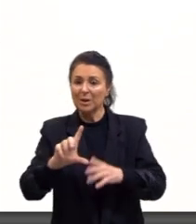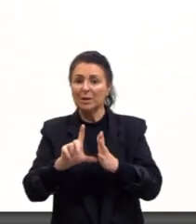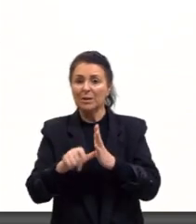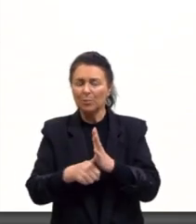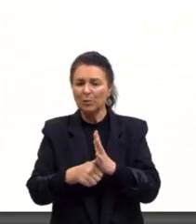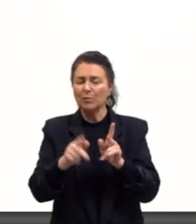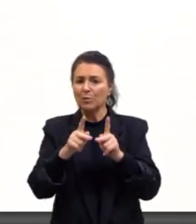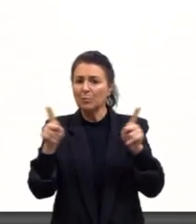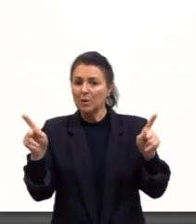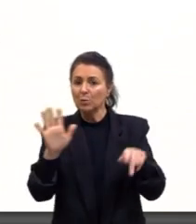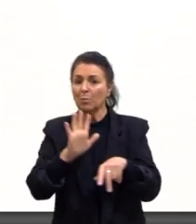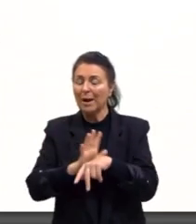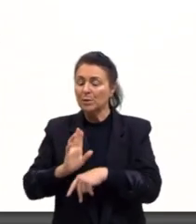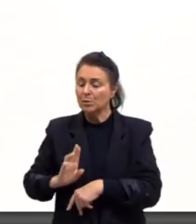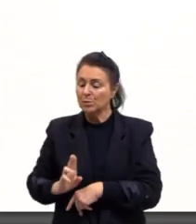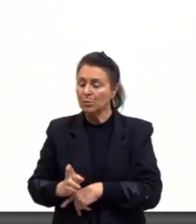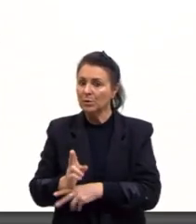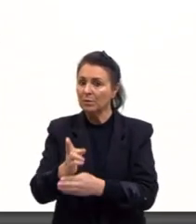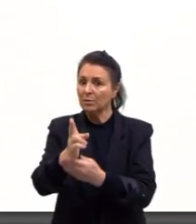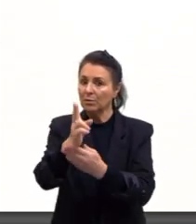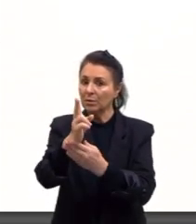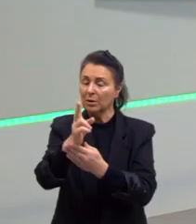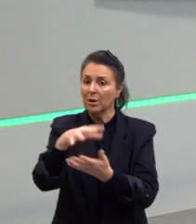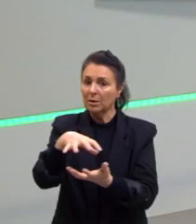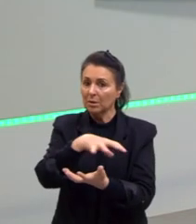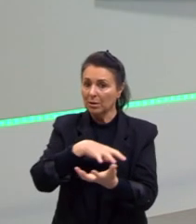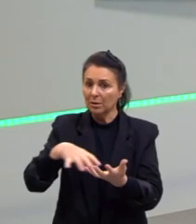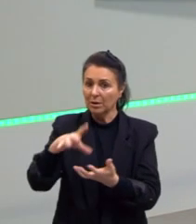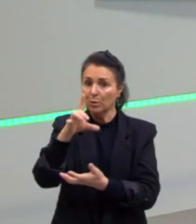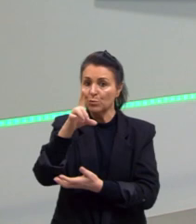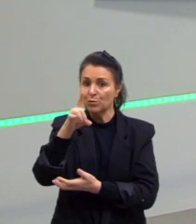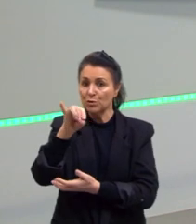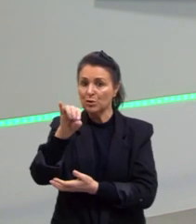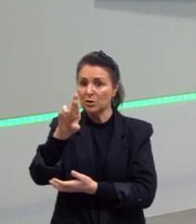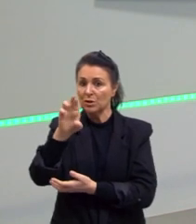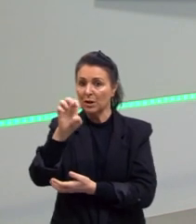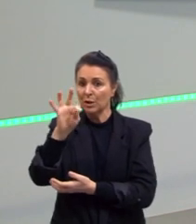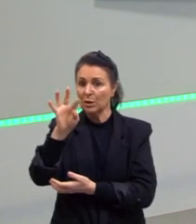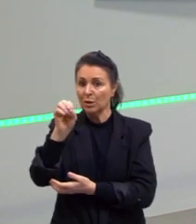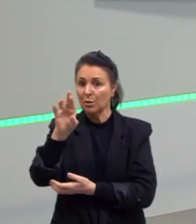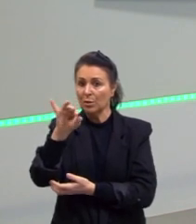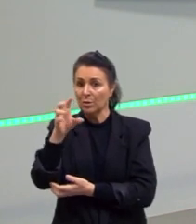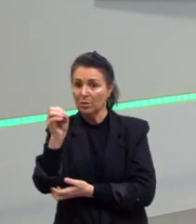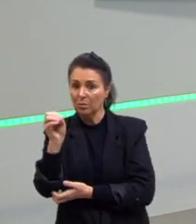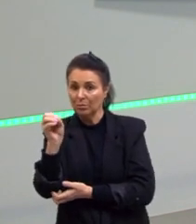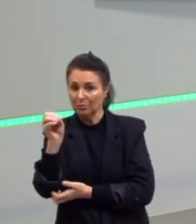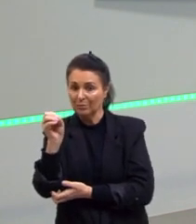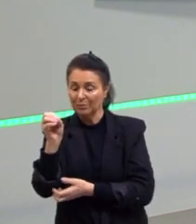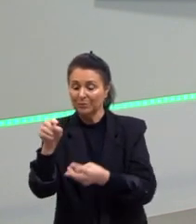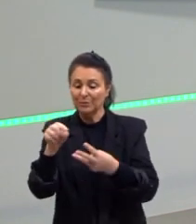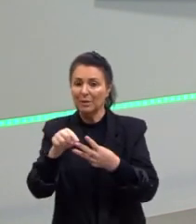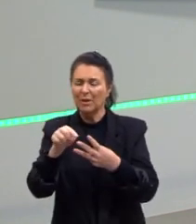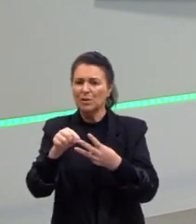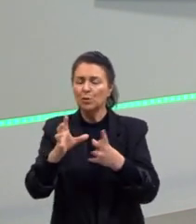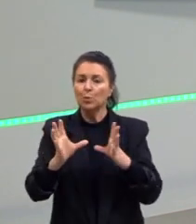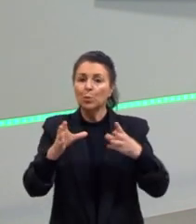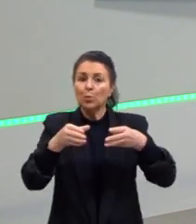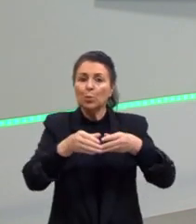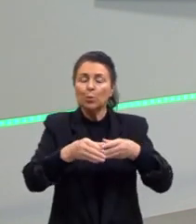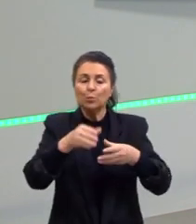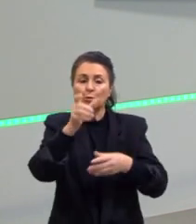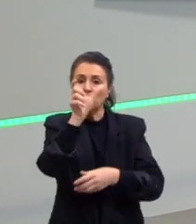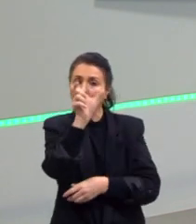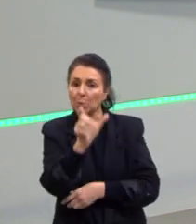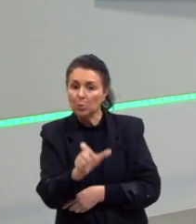um período mais conservador da Revolução, que é o diretório, que tinham conselhos de anciões, pessoas mais